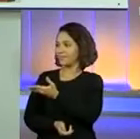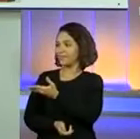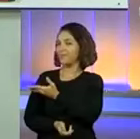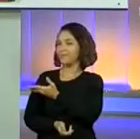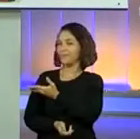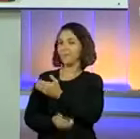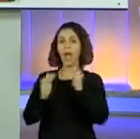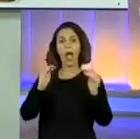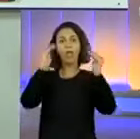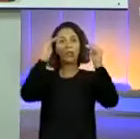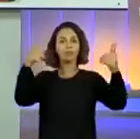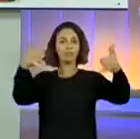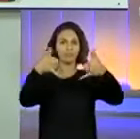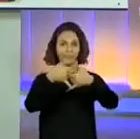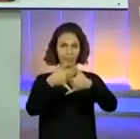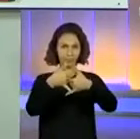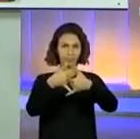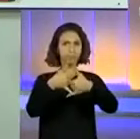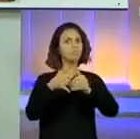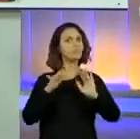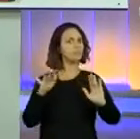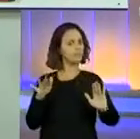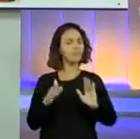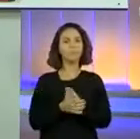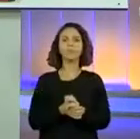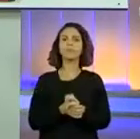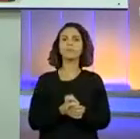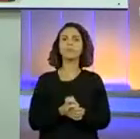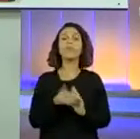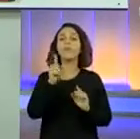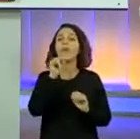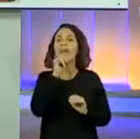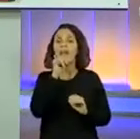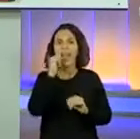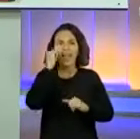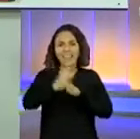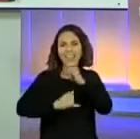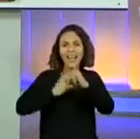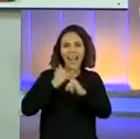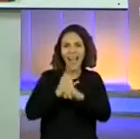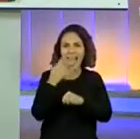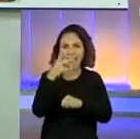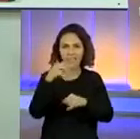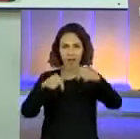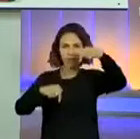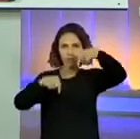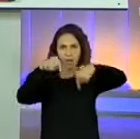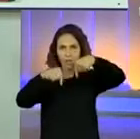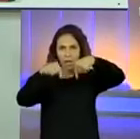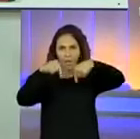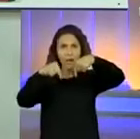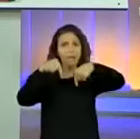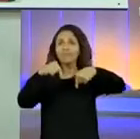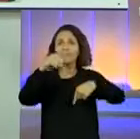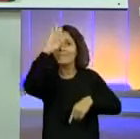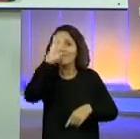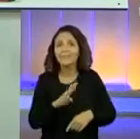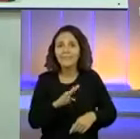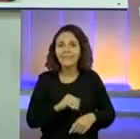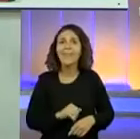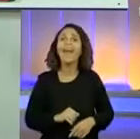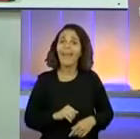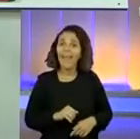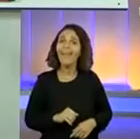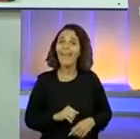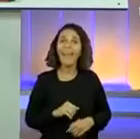12. Tudo bem? Lembrando que o consumo de dados, que o consumo de internet no aplicativo é gratuito. E o melhor de